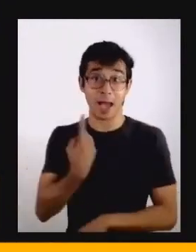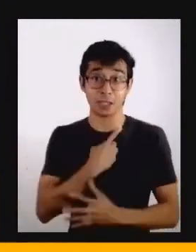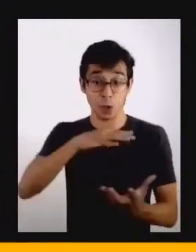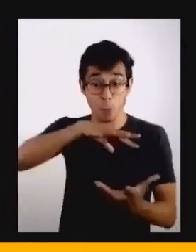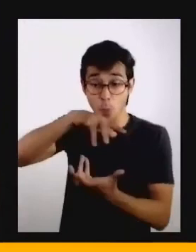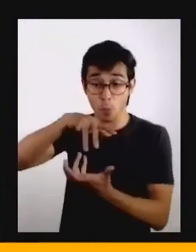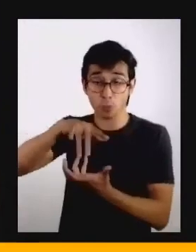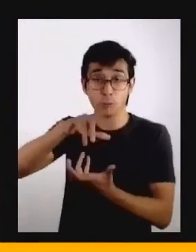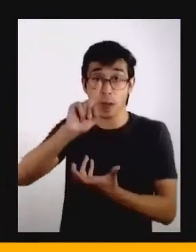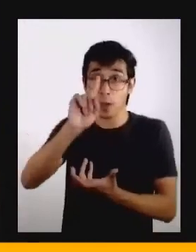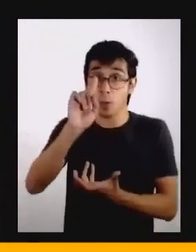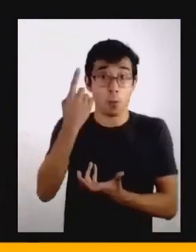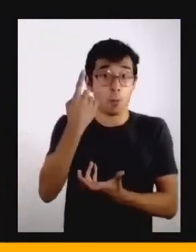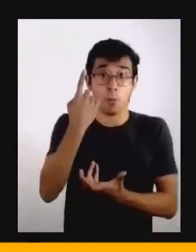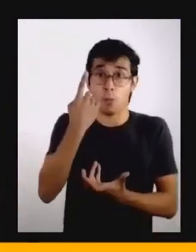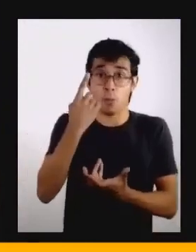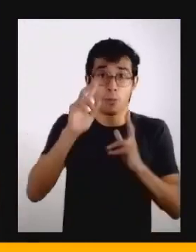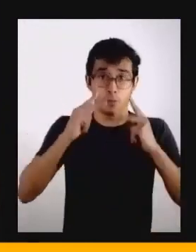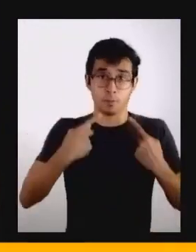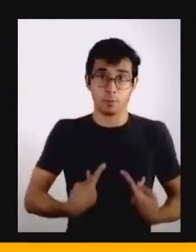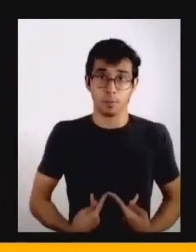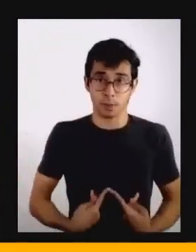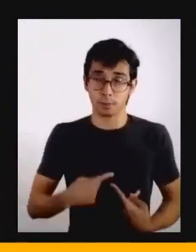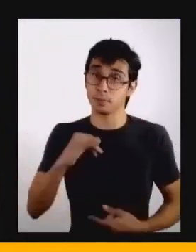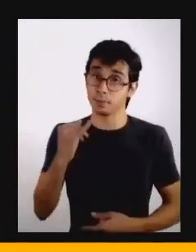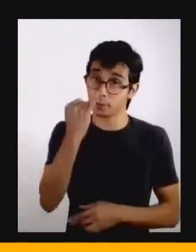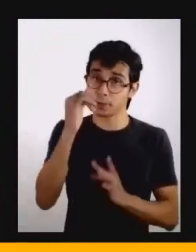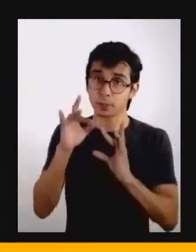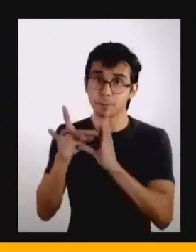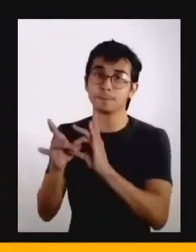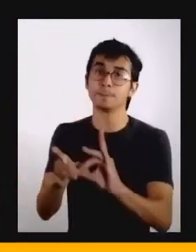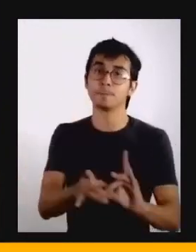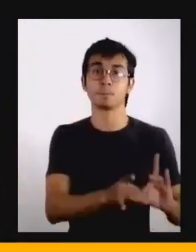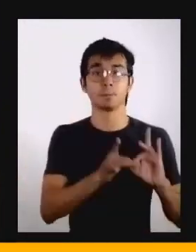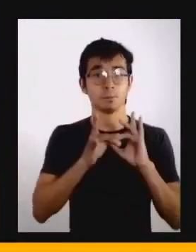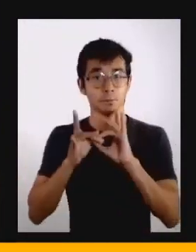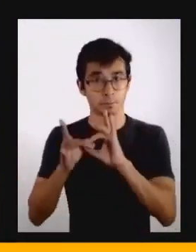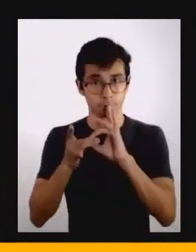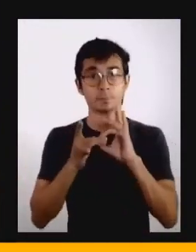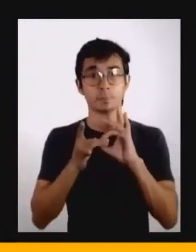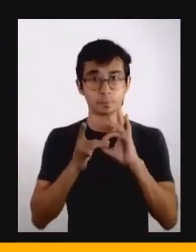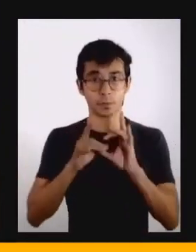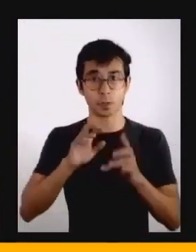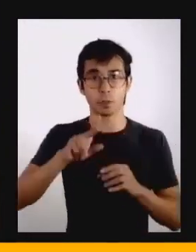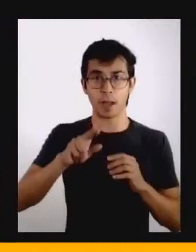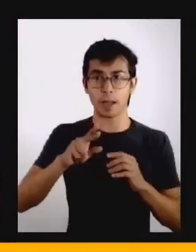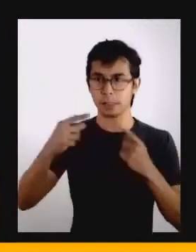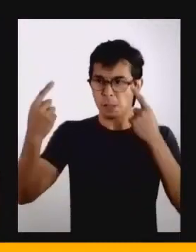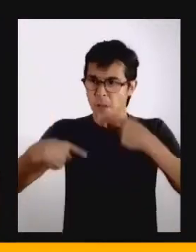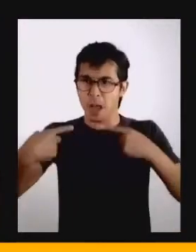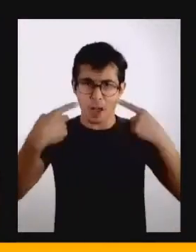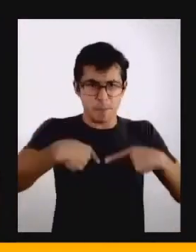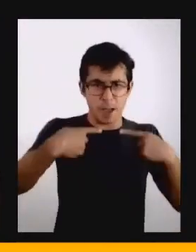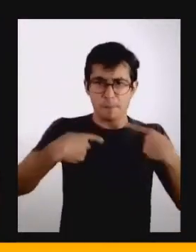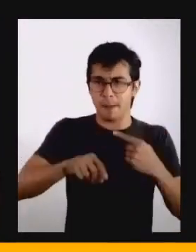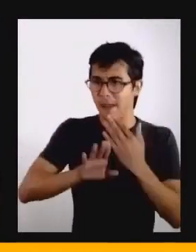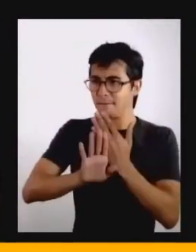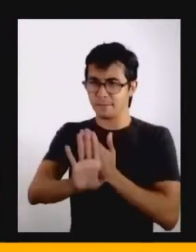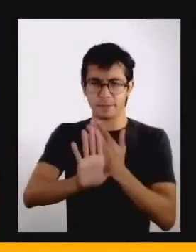é importante a gente se conectar com essa visão ao invés de estar somente naquela lente